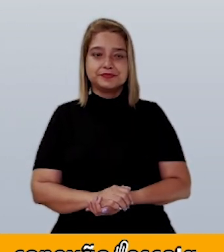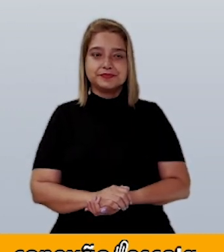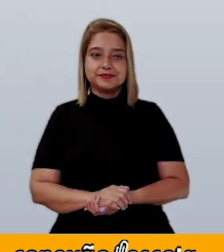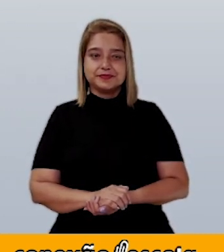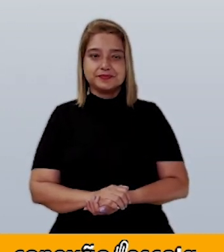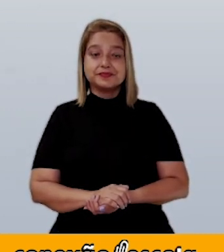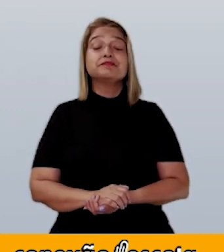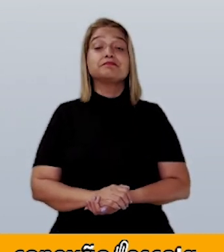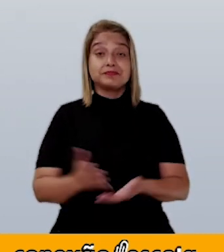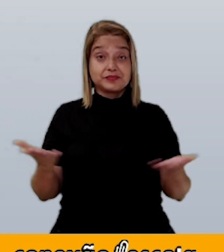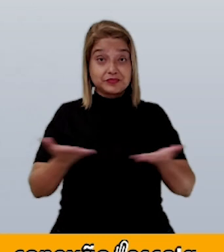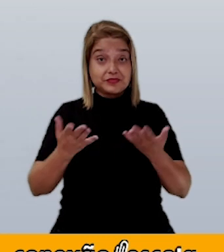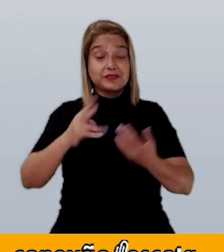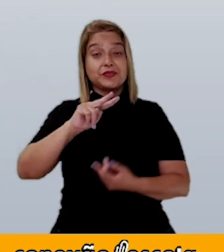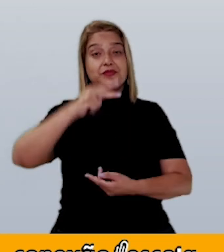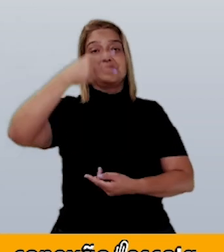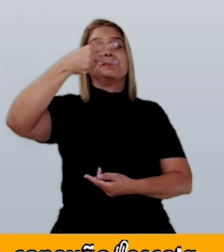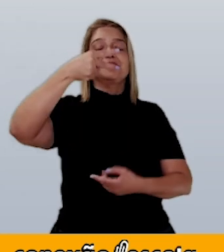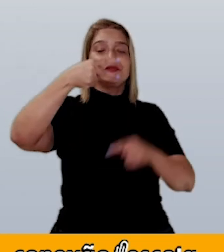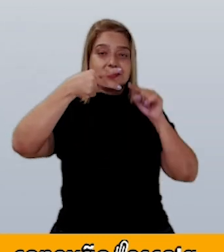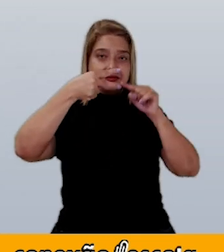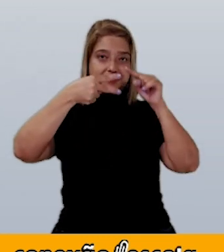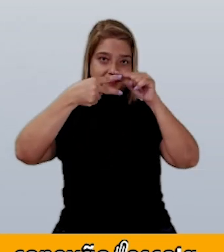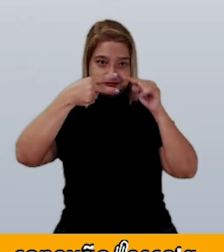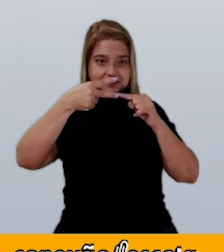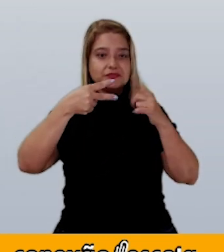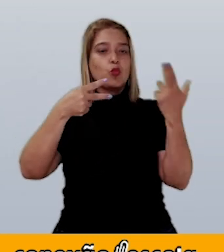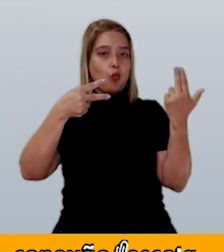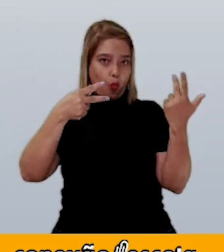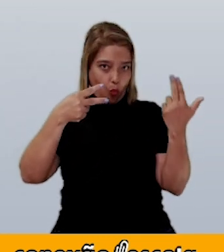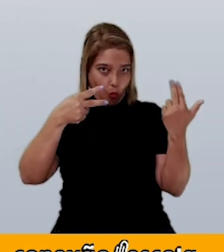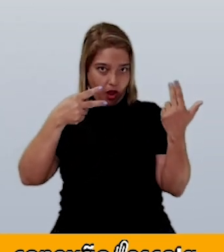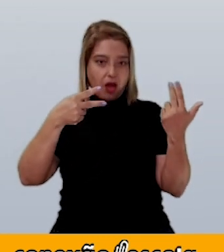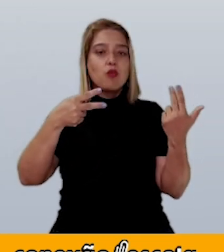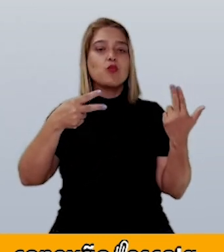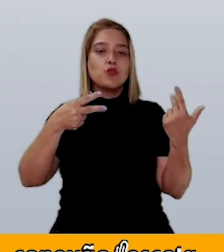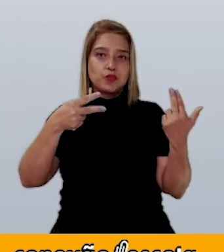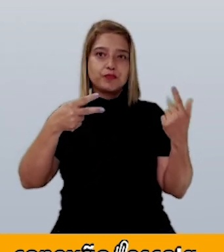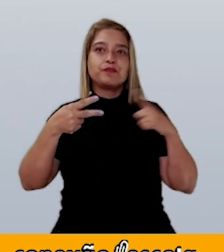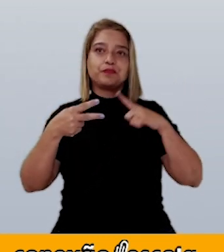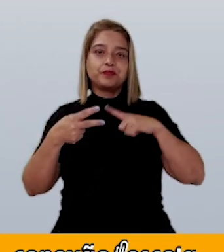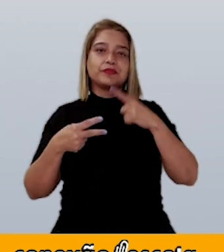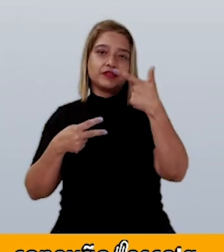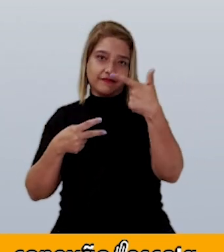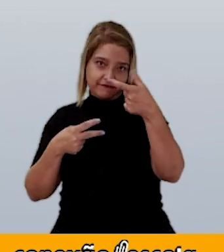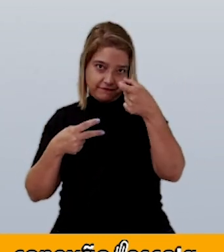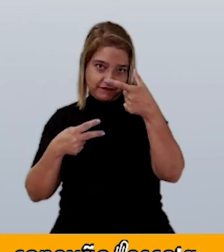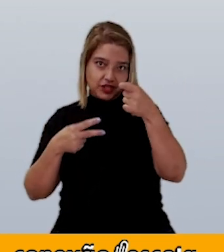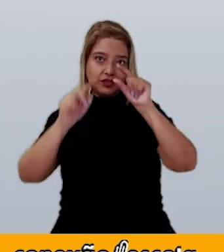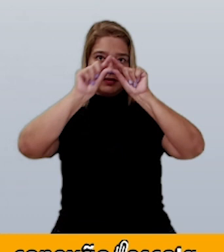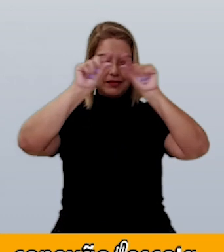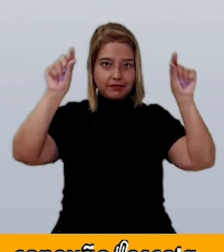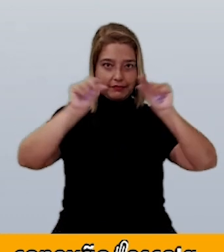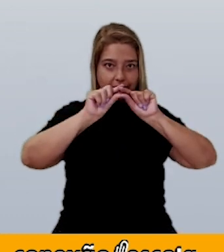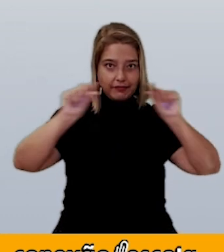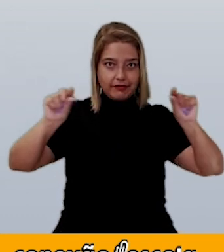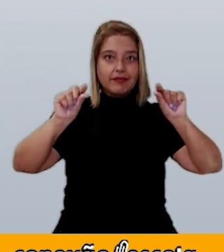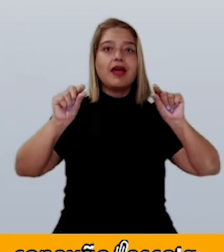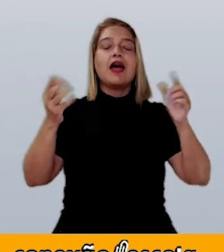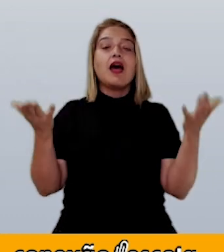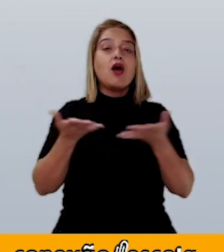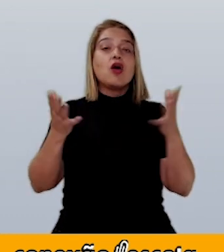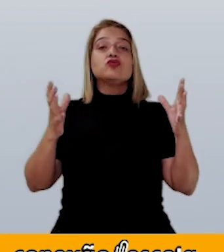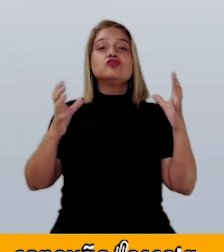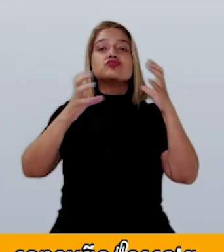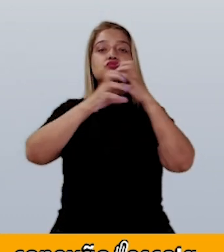A próxima, as duas linhas, também tenho vinte quadradinhos, que vai me dar o